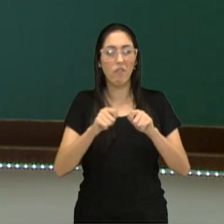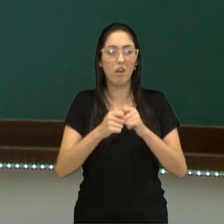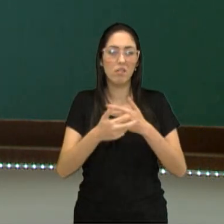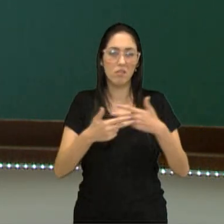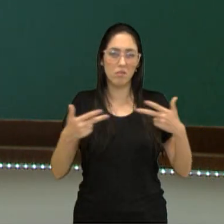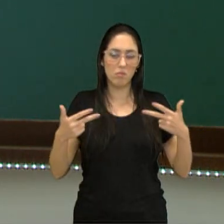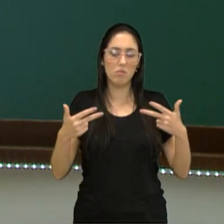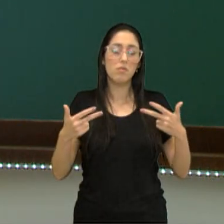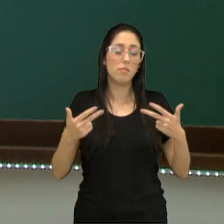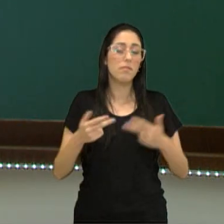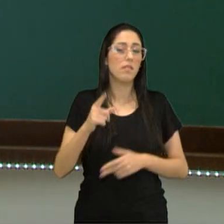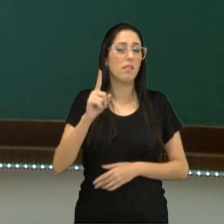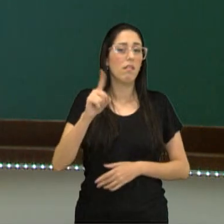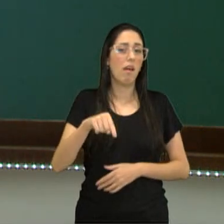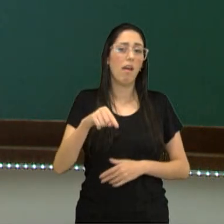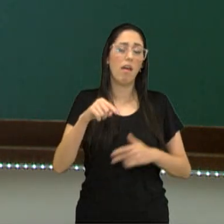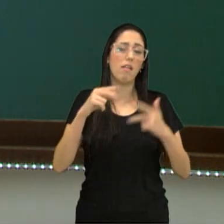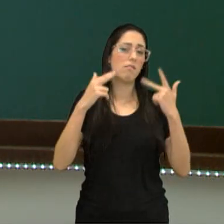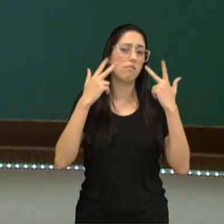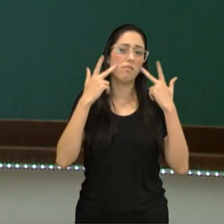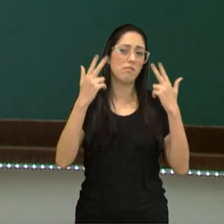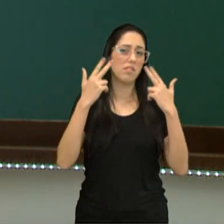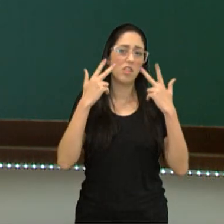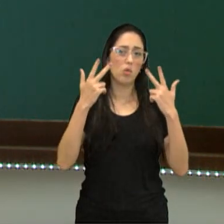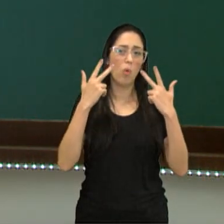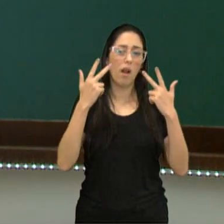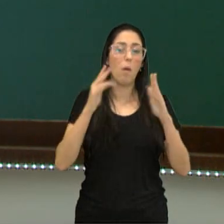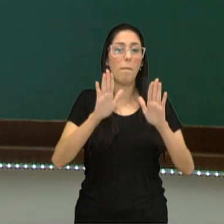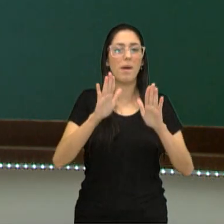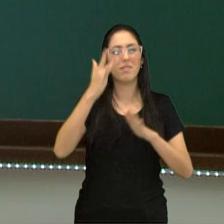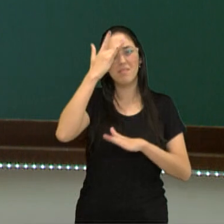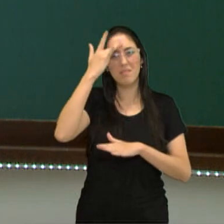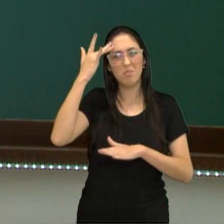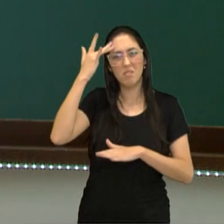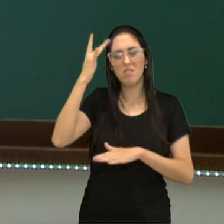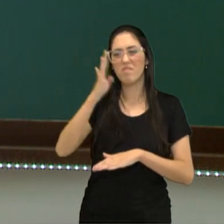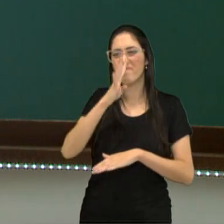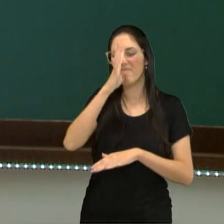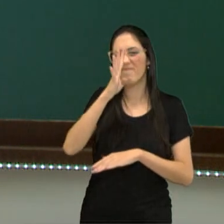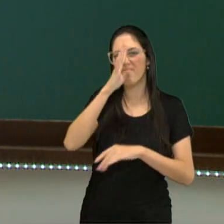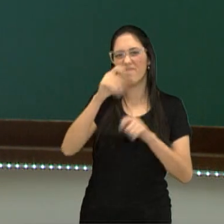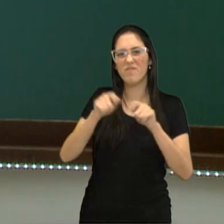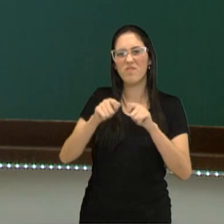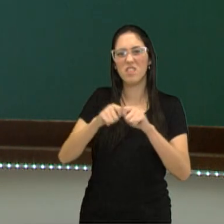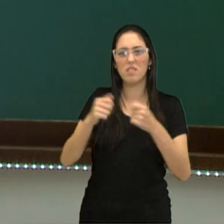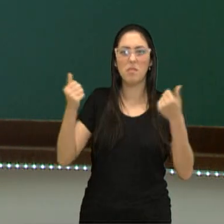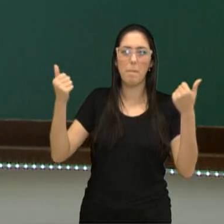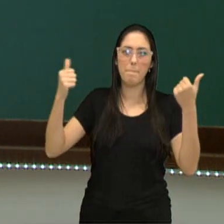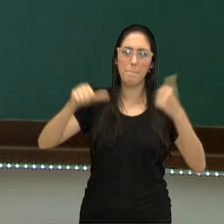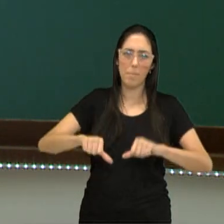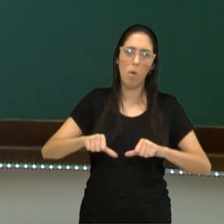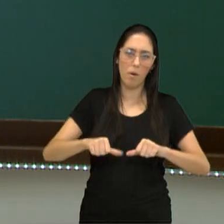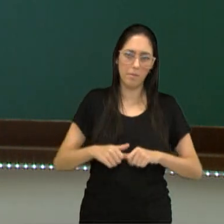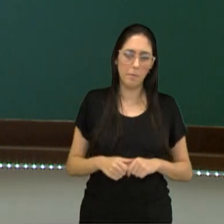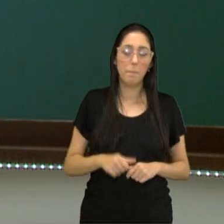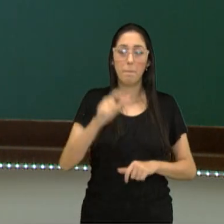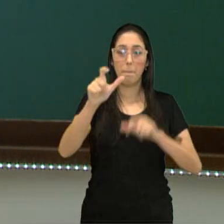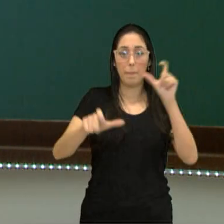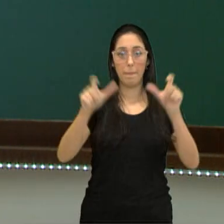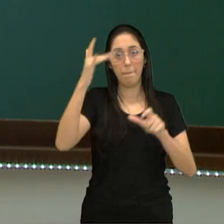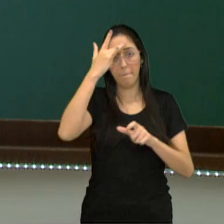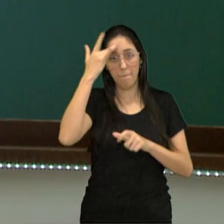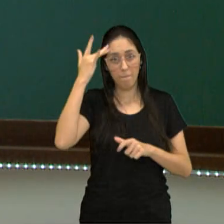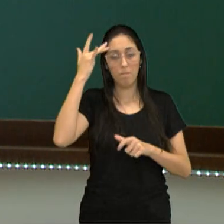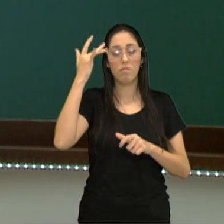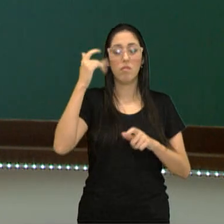fenômeno natural potencializado pela ação humana, conforme você pode ver aqui. E essa ação humana, ela